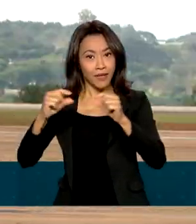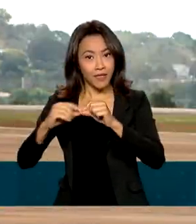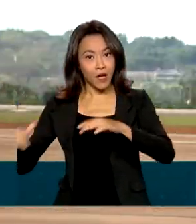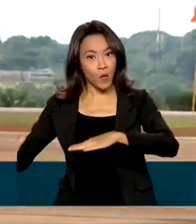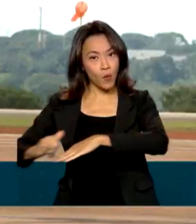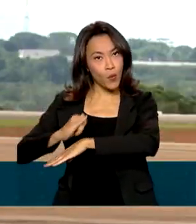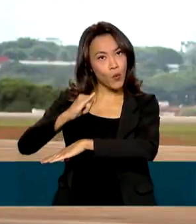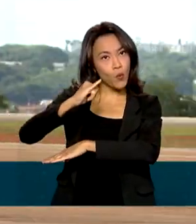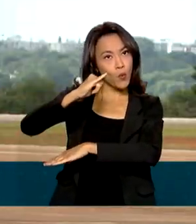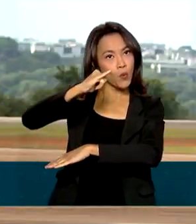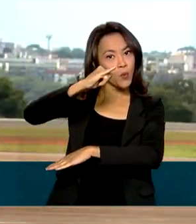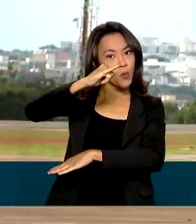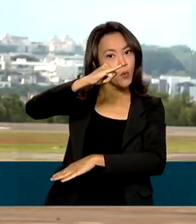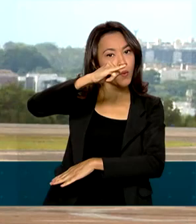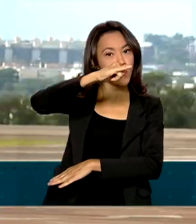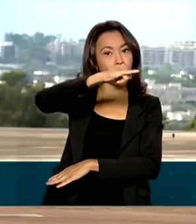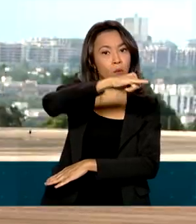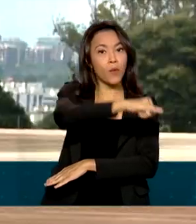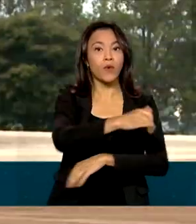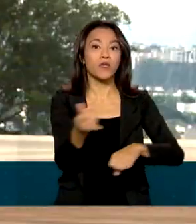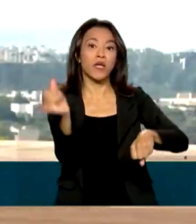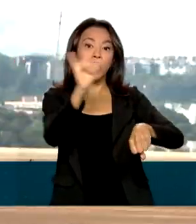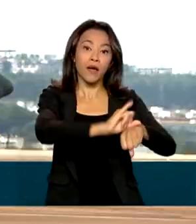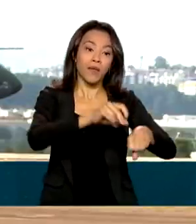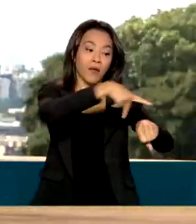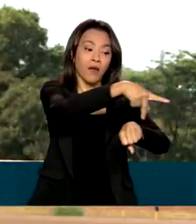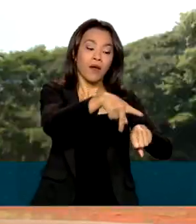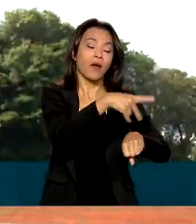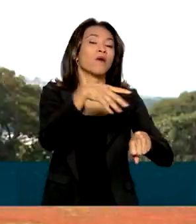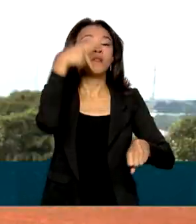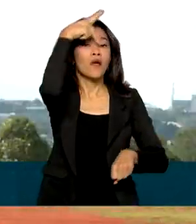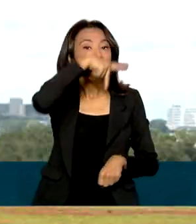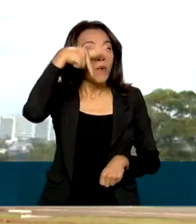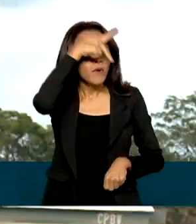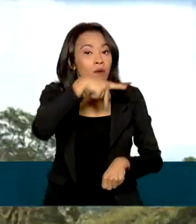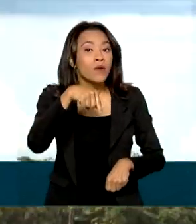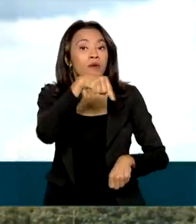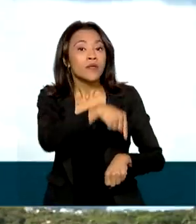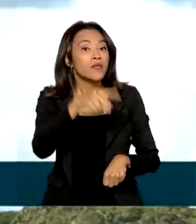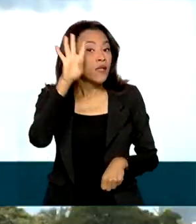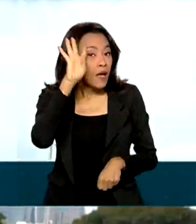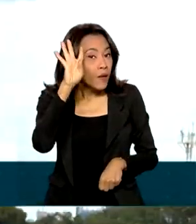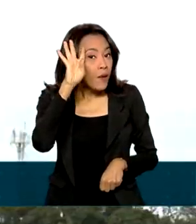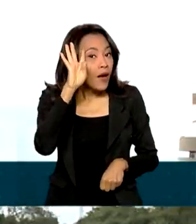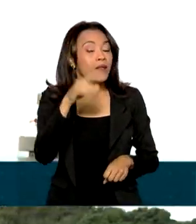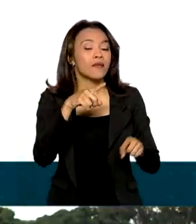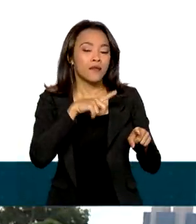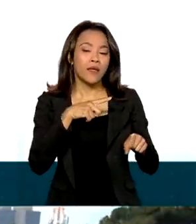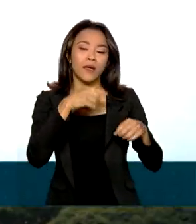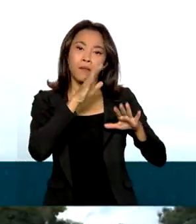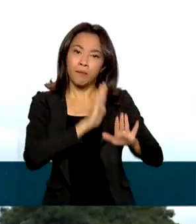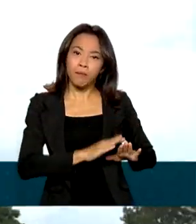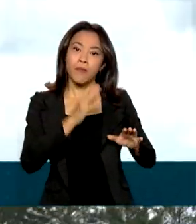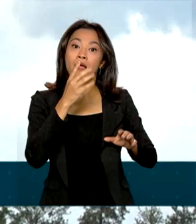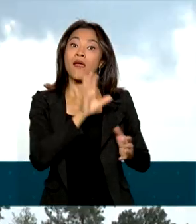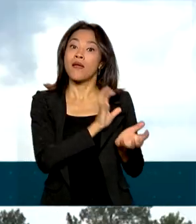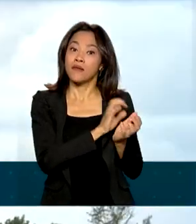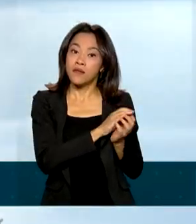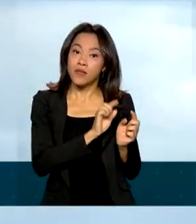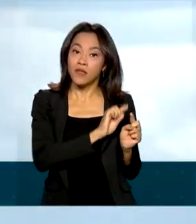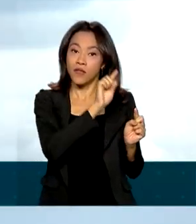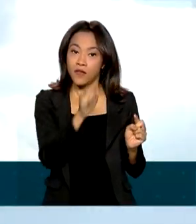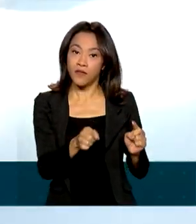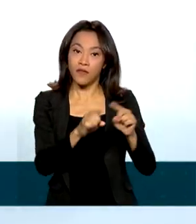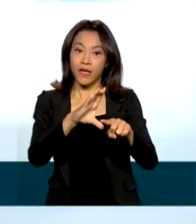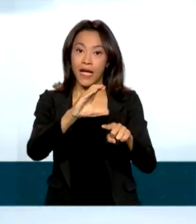e deve chegar em Varsóvia, capital da Polônia, na quarta-feira. A rota inclui paradas técnicas em Recife, Cabo Verde na